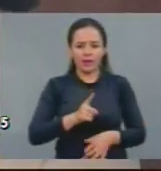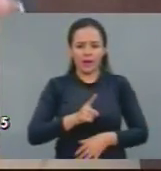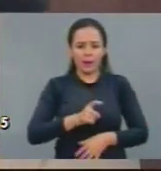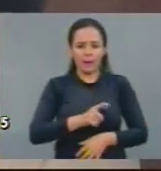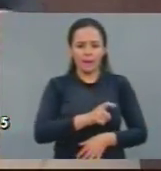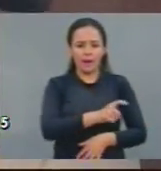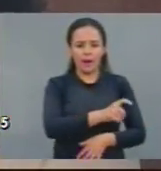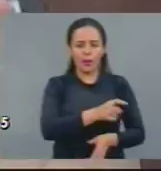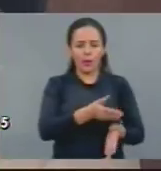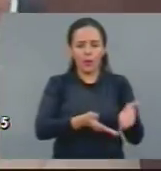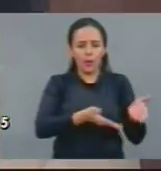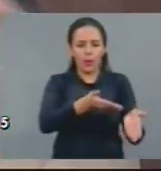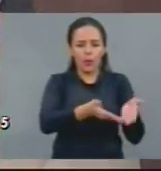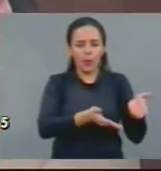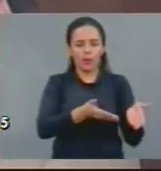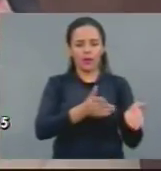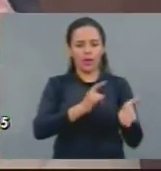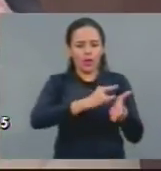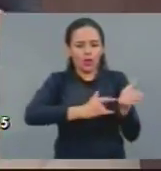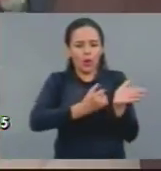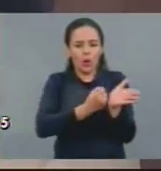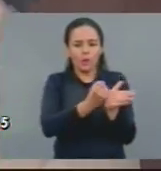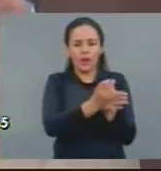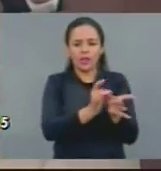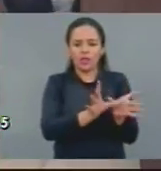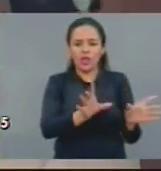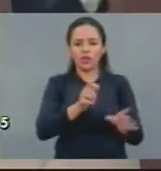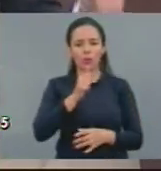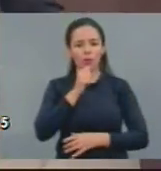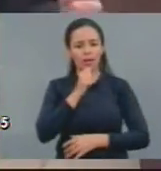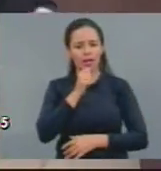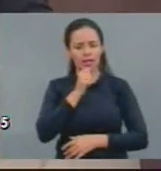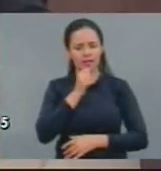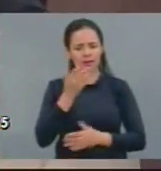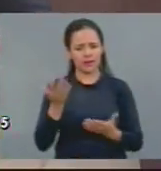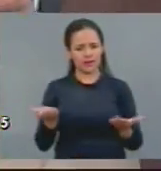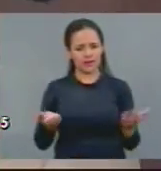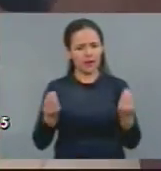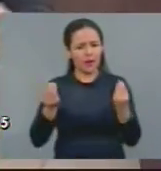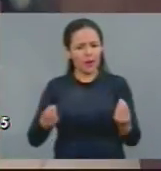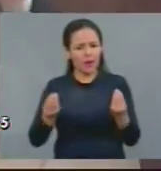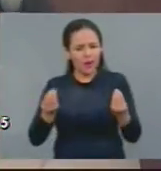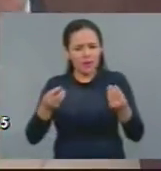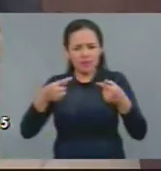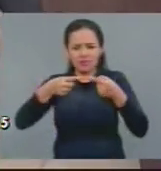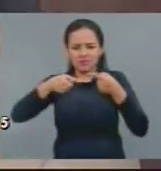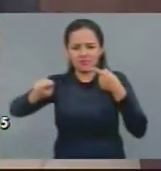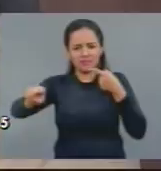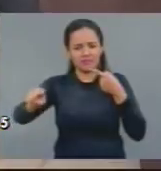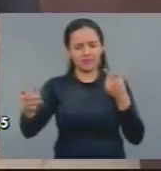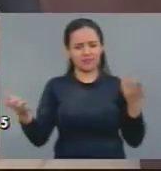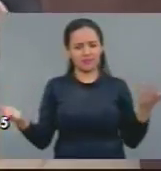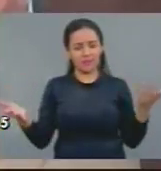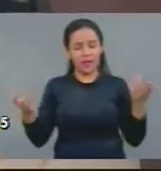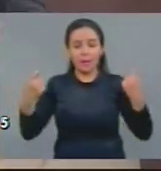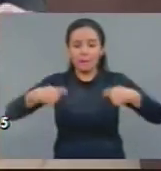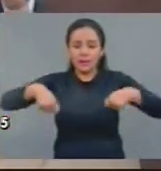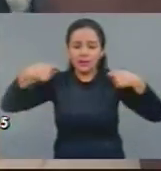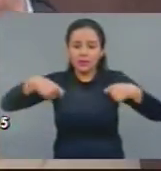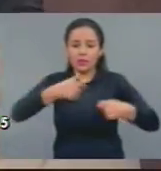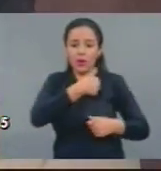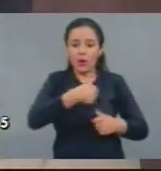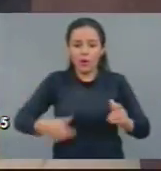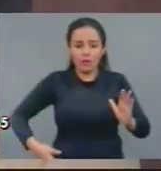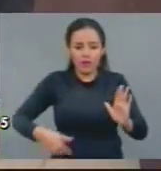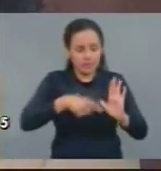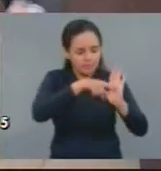irresponsabilidade nessa gestão dos recursos hídricos. Esta casa tem sua